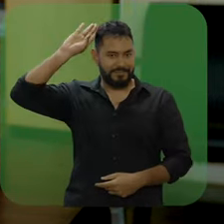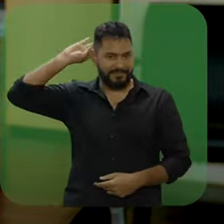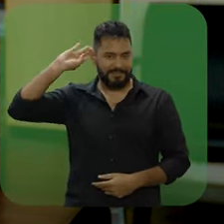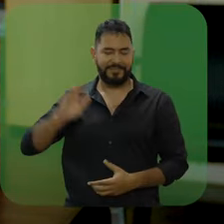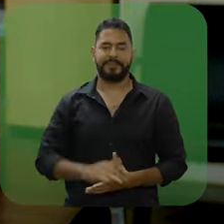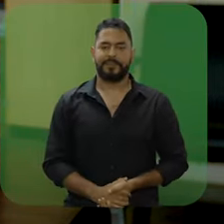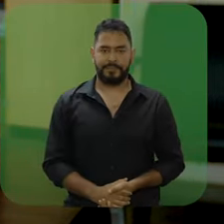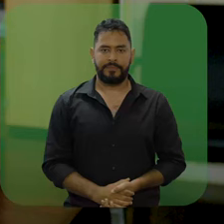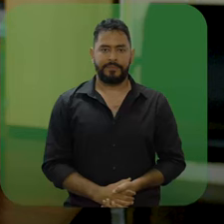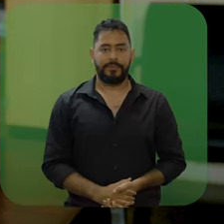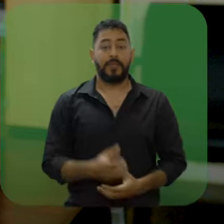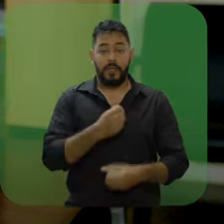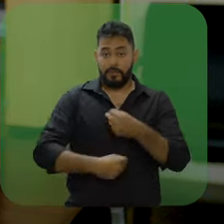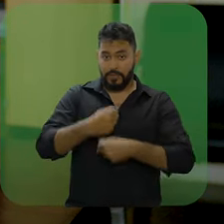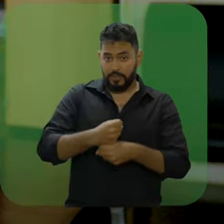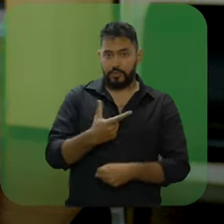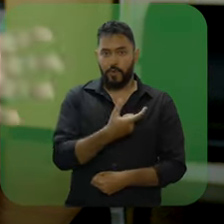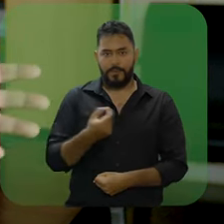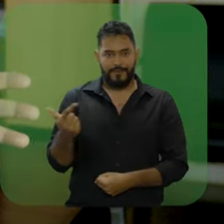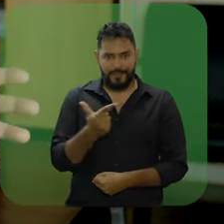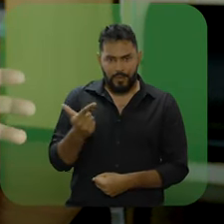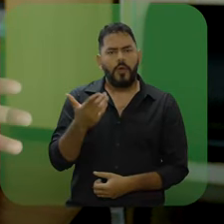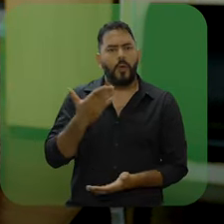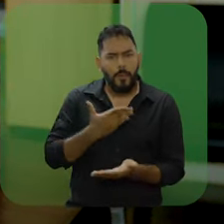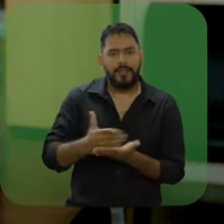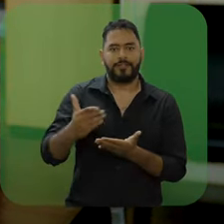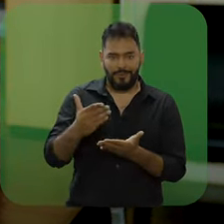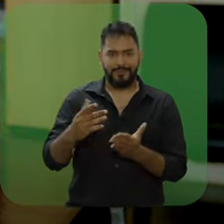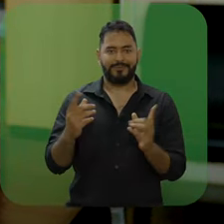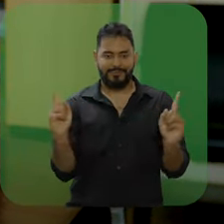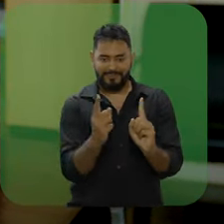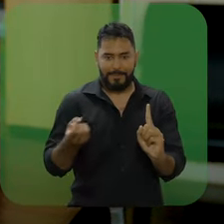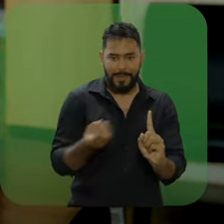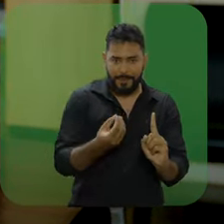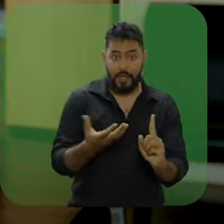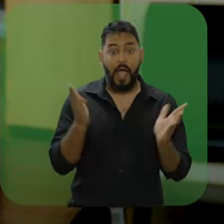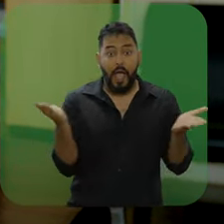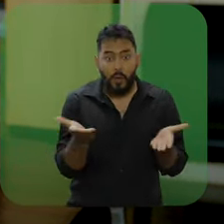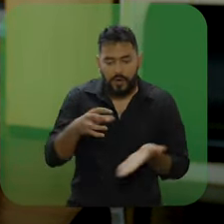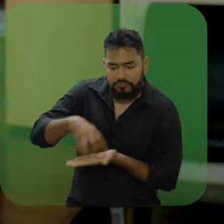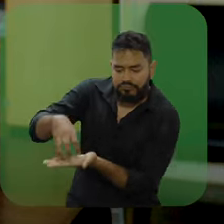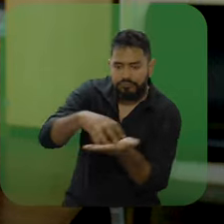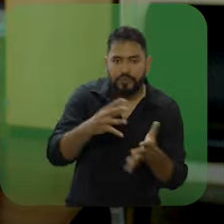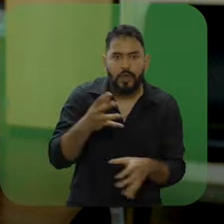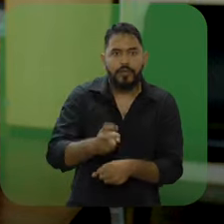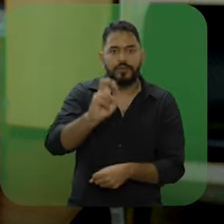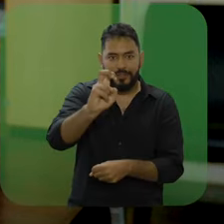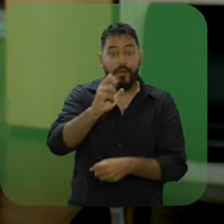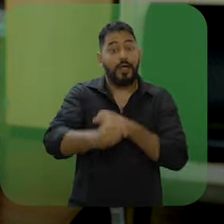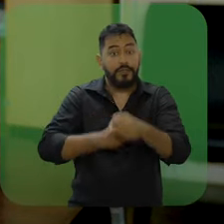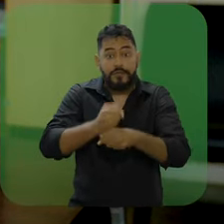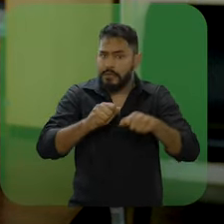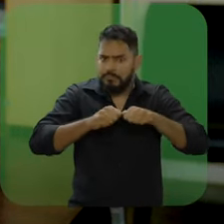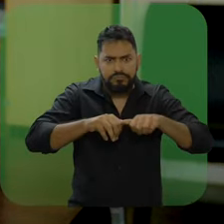da trajetória acadêmica. Implantado ainda em 2022, o Tutoria de Pares já está em cinco dos nossos campos e irá